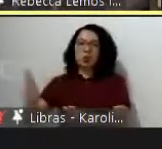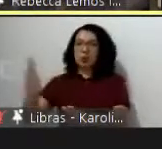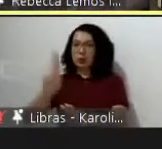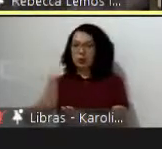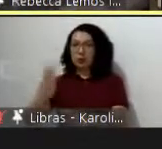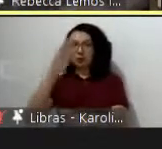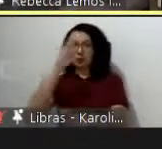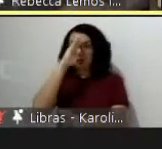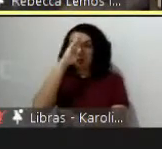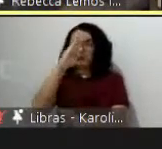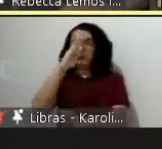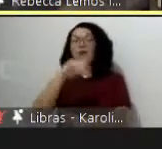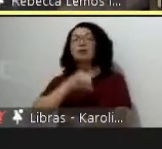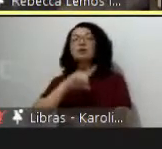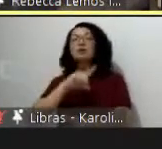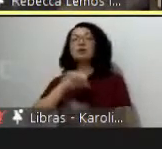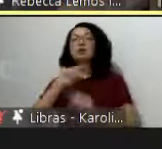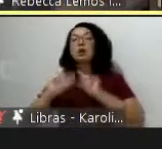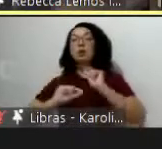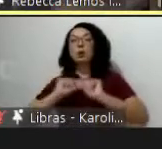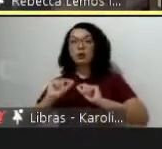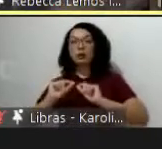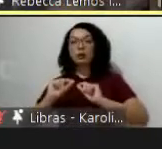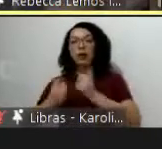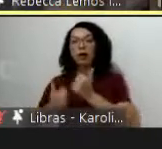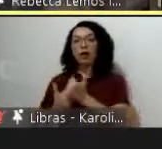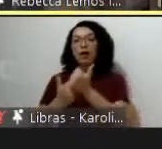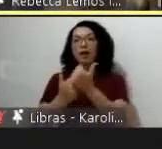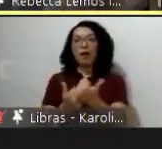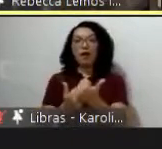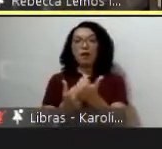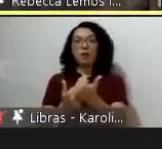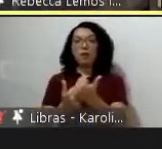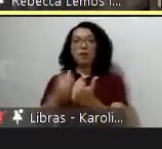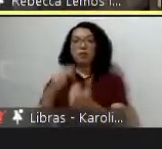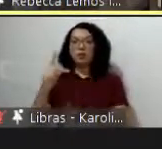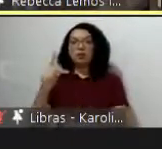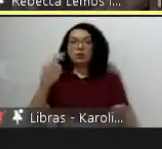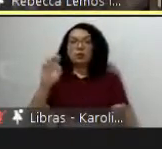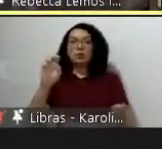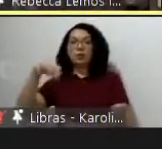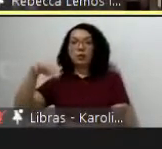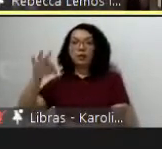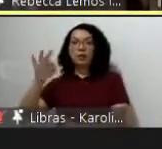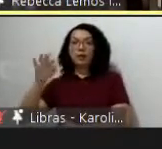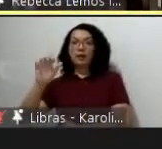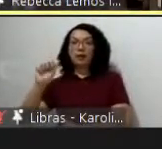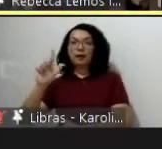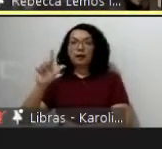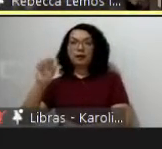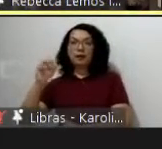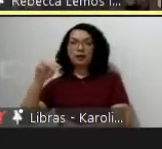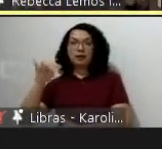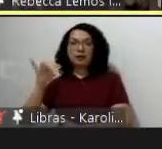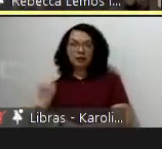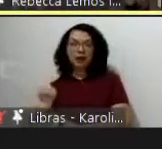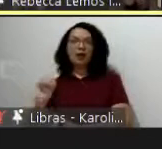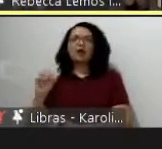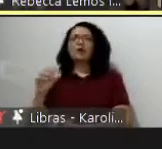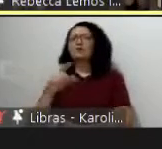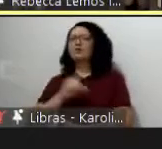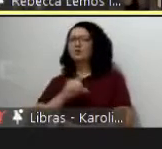do pentágono e a ideia era criar centros de estudos asiáticos latino-americanos árabes